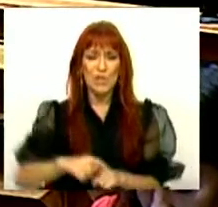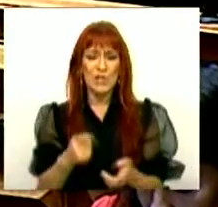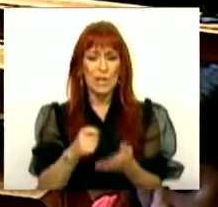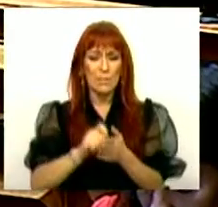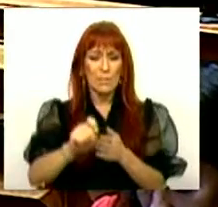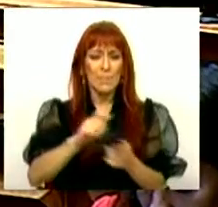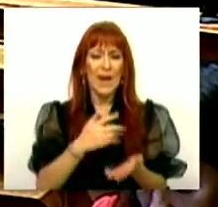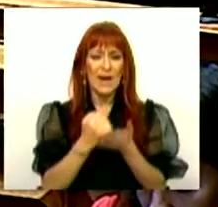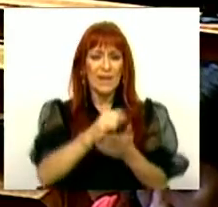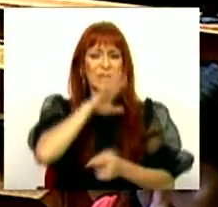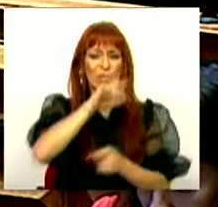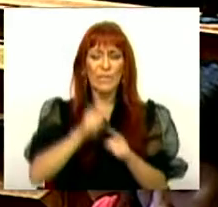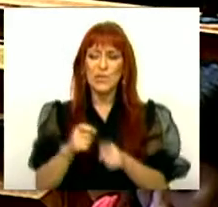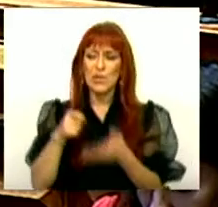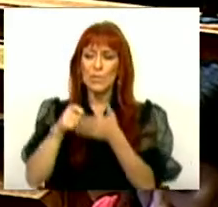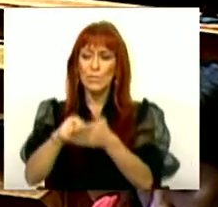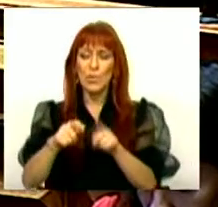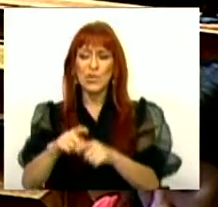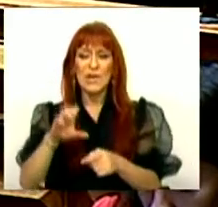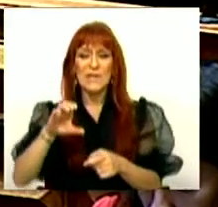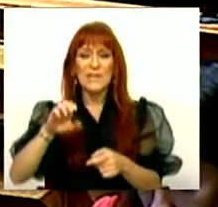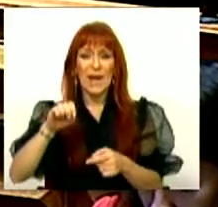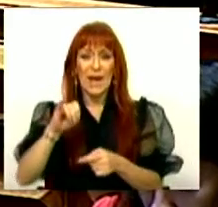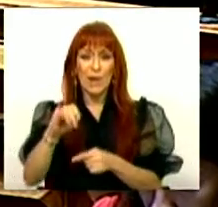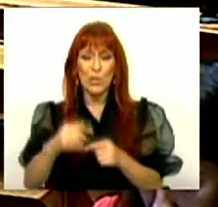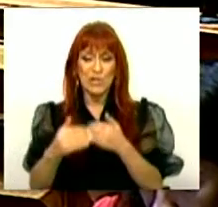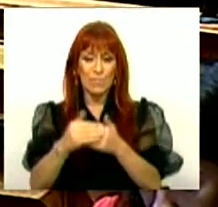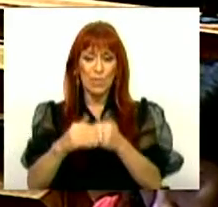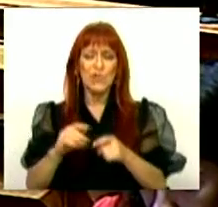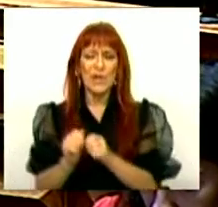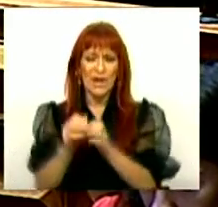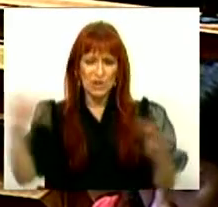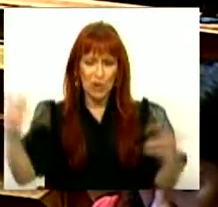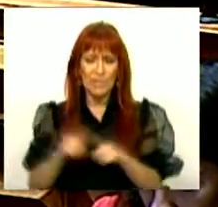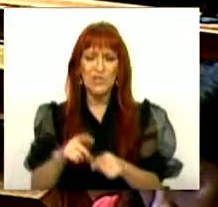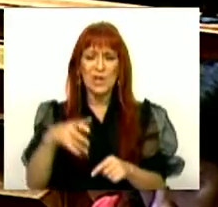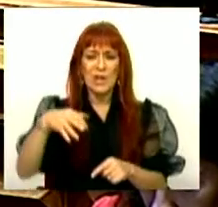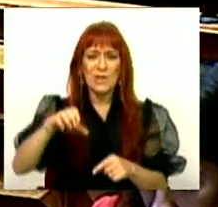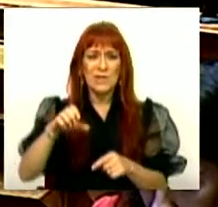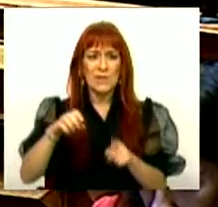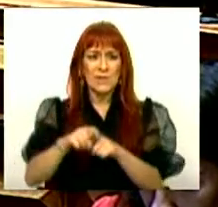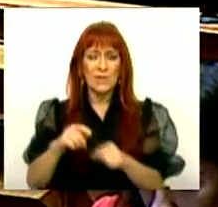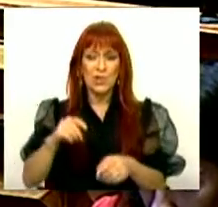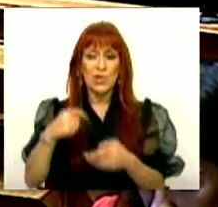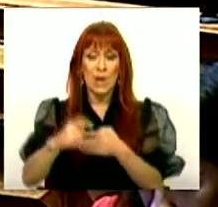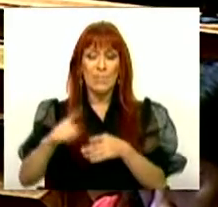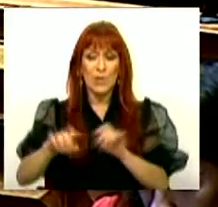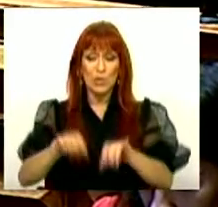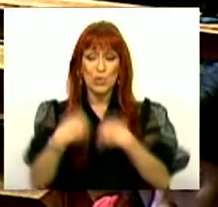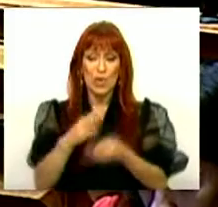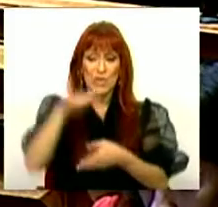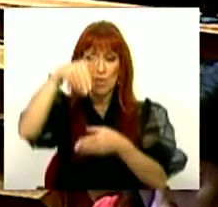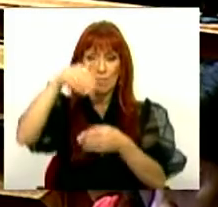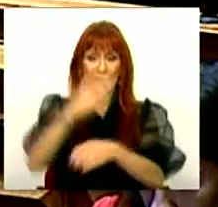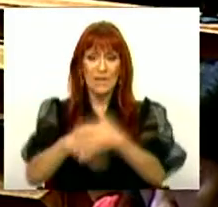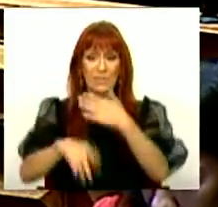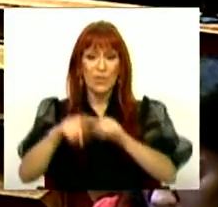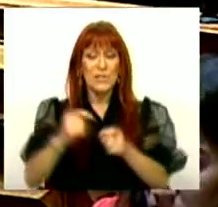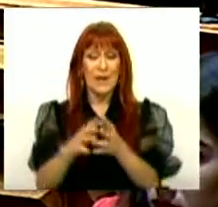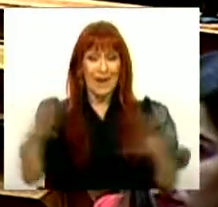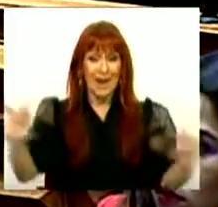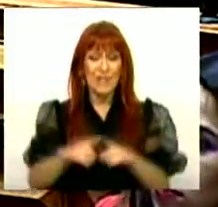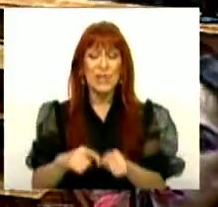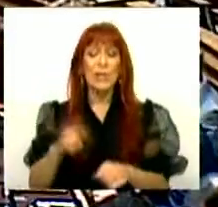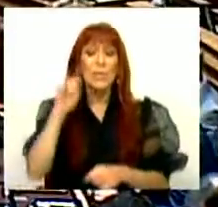cresce, o complemento solidário para idosos cresce, a prestação social de inclusão cresce e as prestações da parentalidade também crescem.